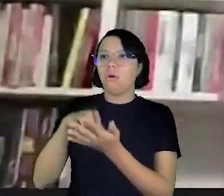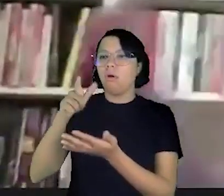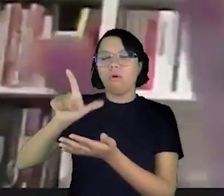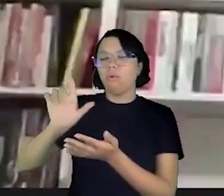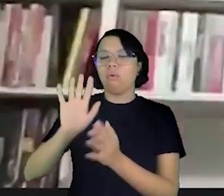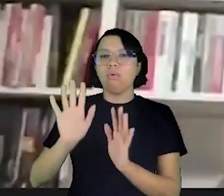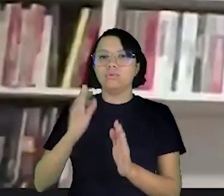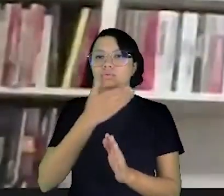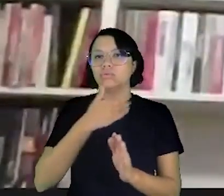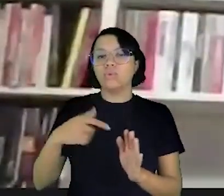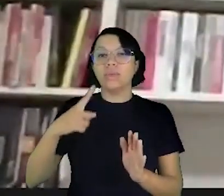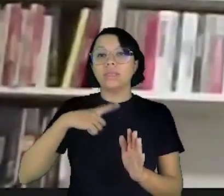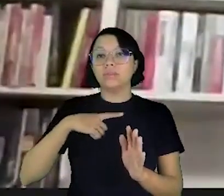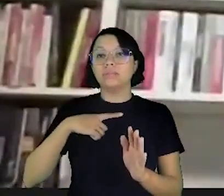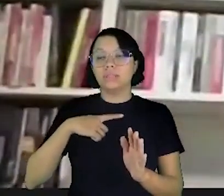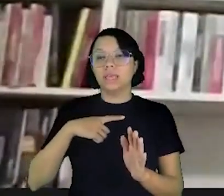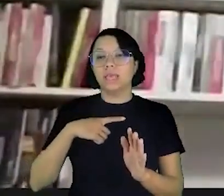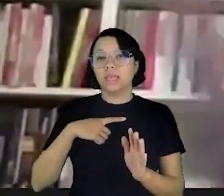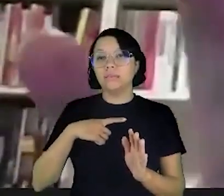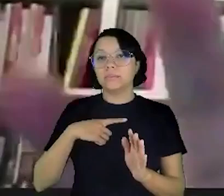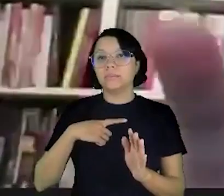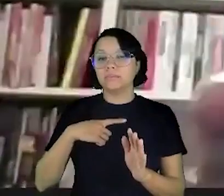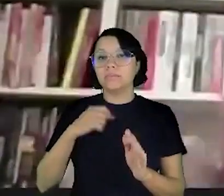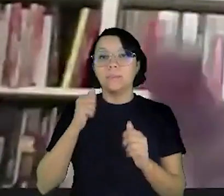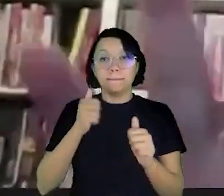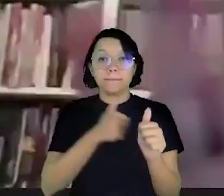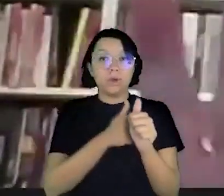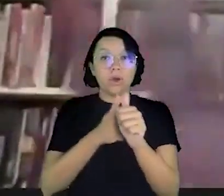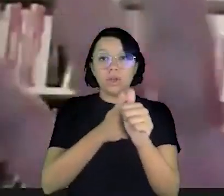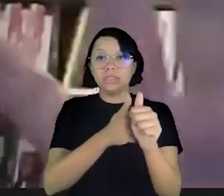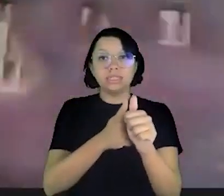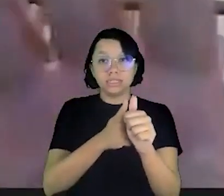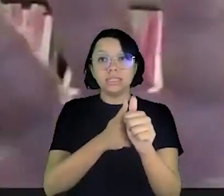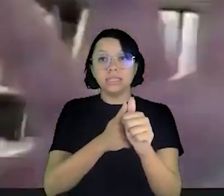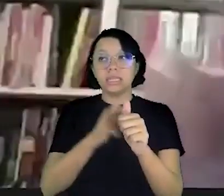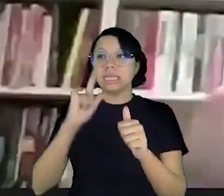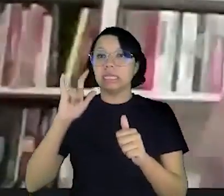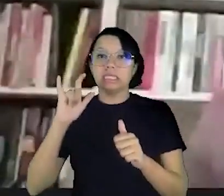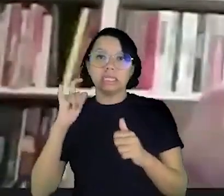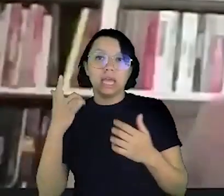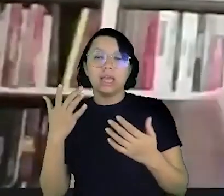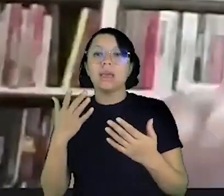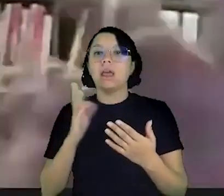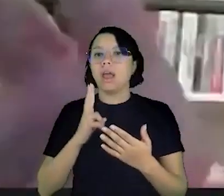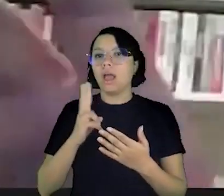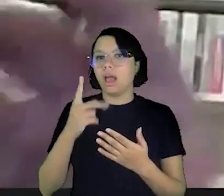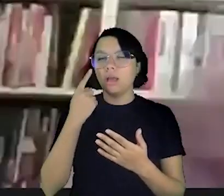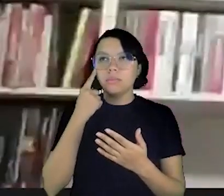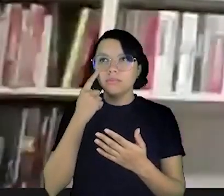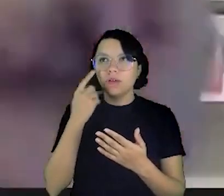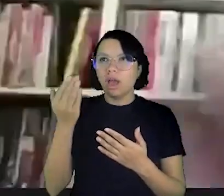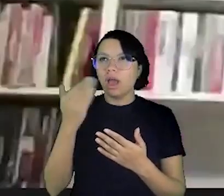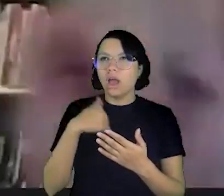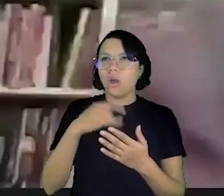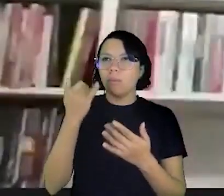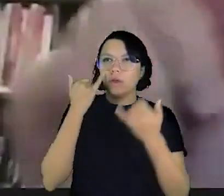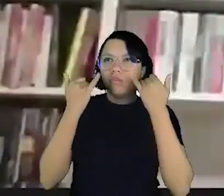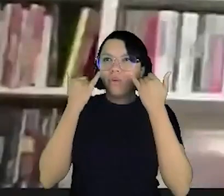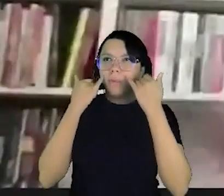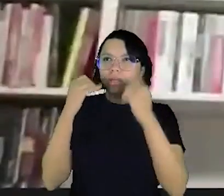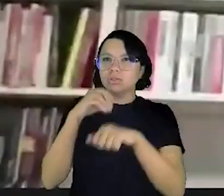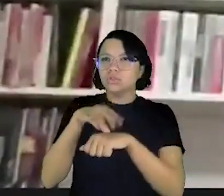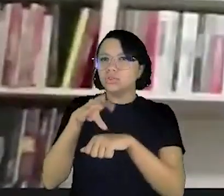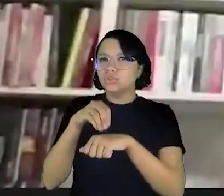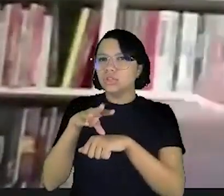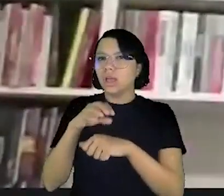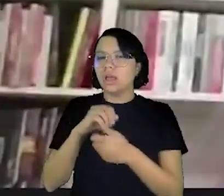outros órgãos do governo tem a sua rede social então pode segui-las no Instagram e sempre vem umas